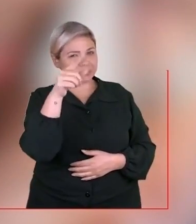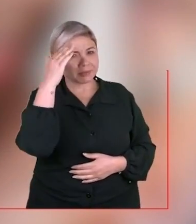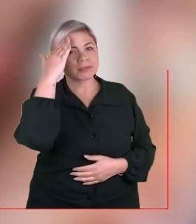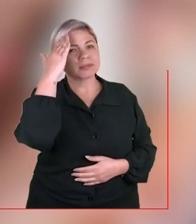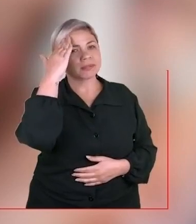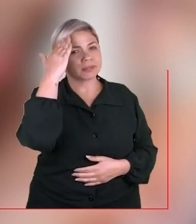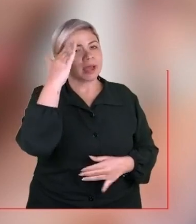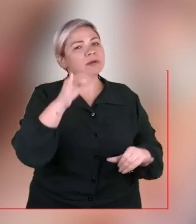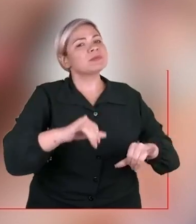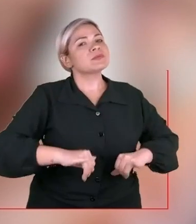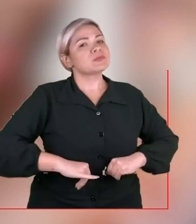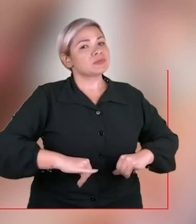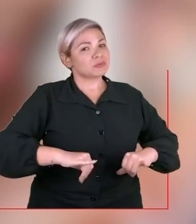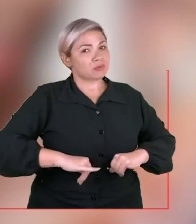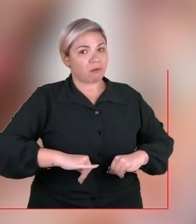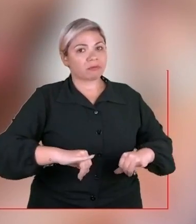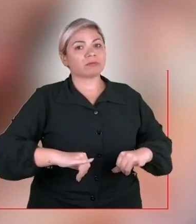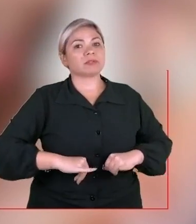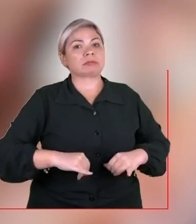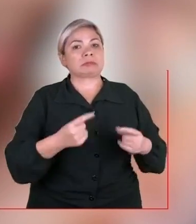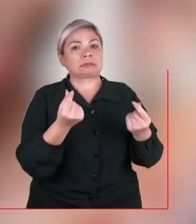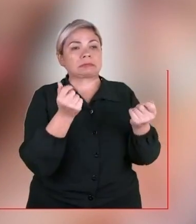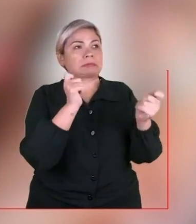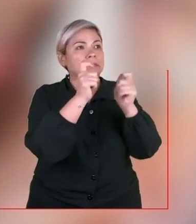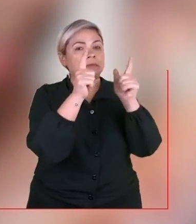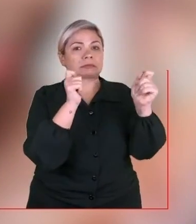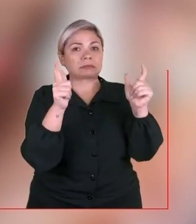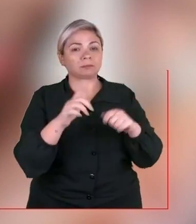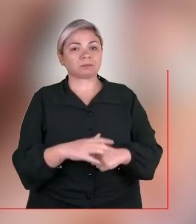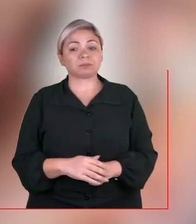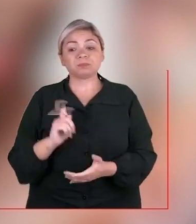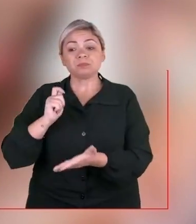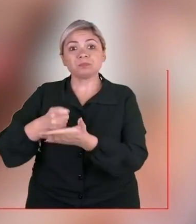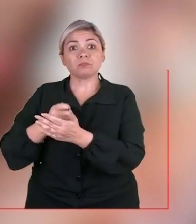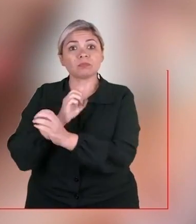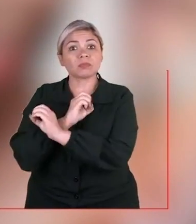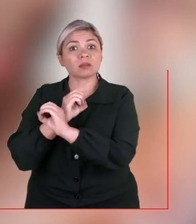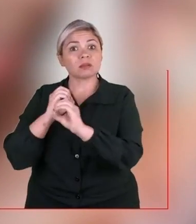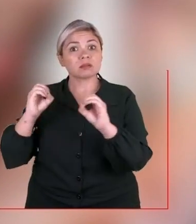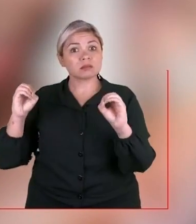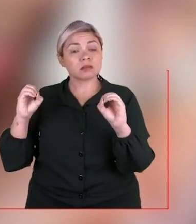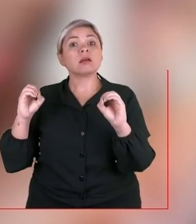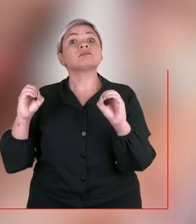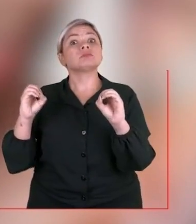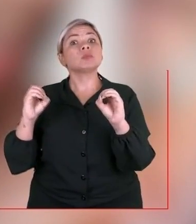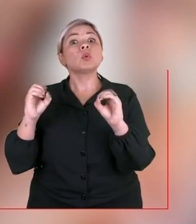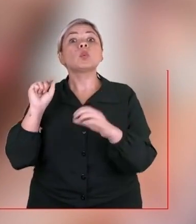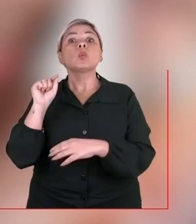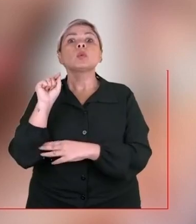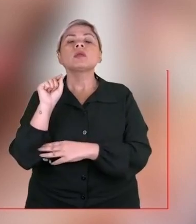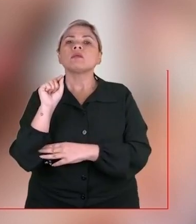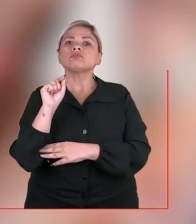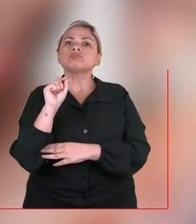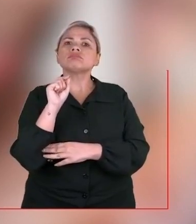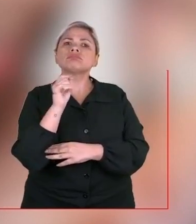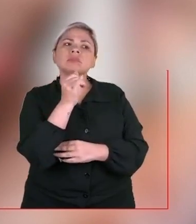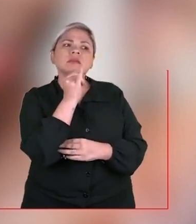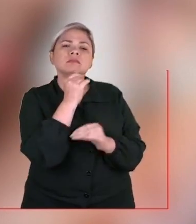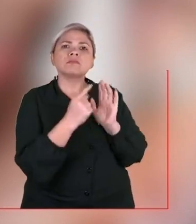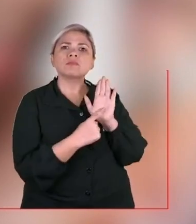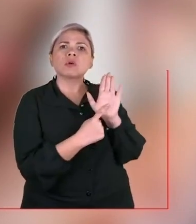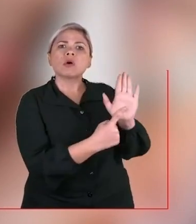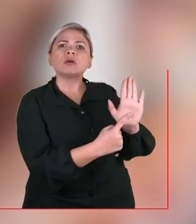país. E o santista sabe o quanto ele sofre com isso. A tarifa zero em Santos será um